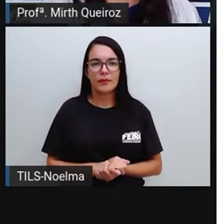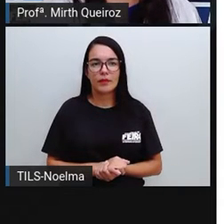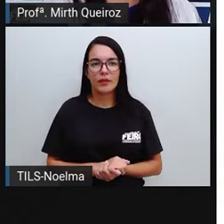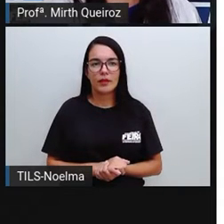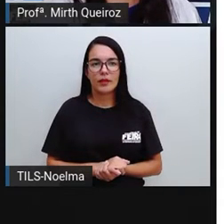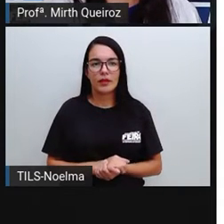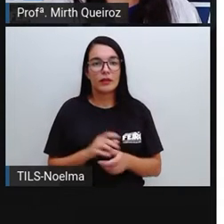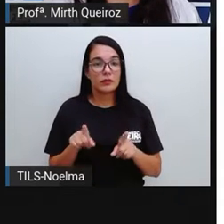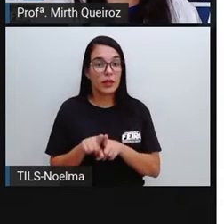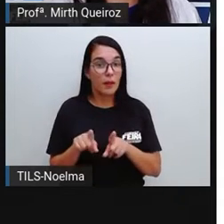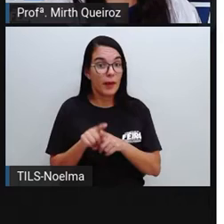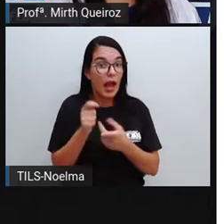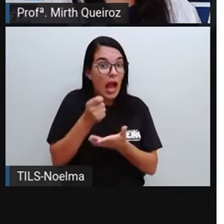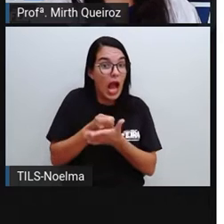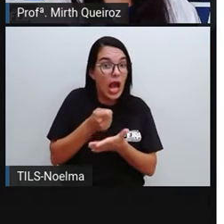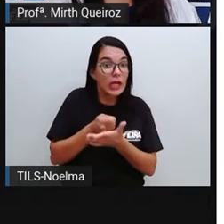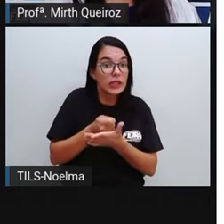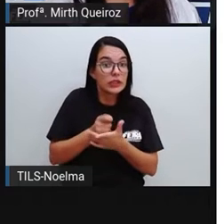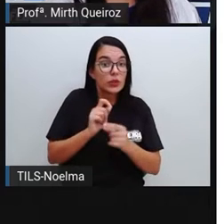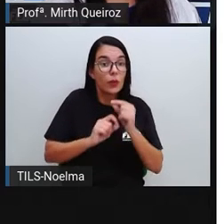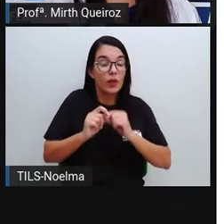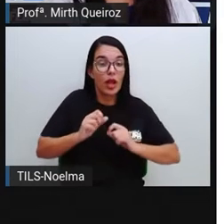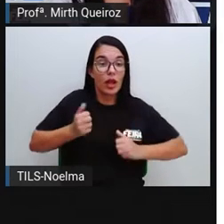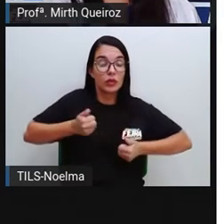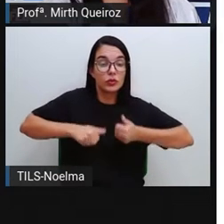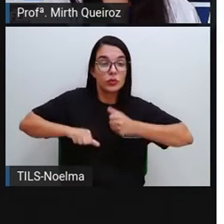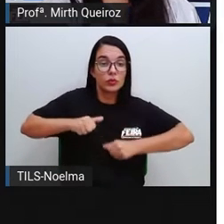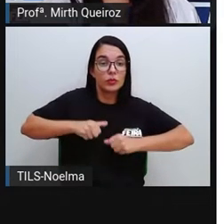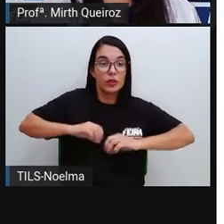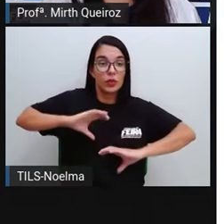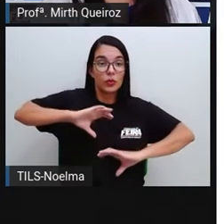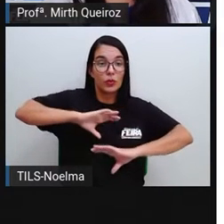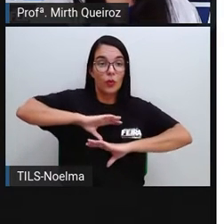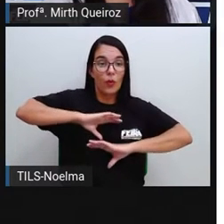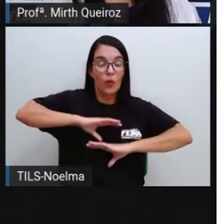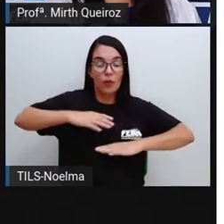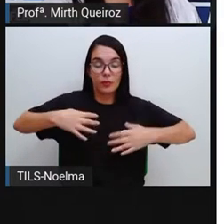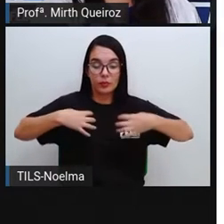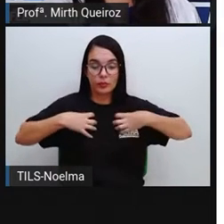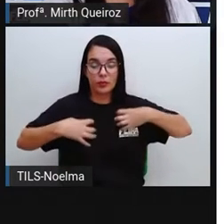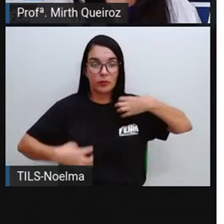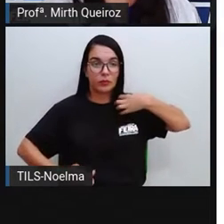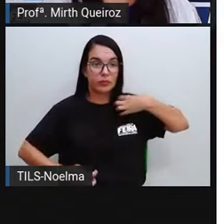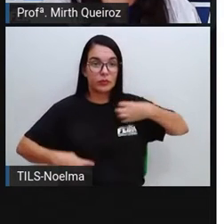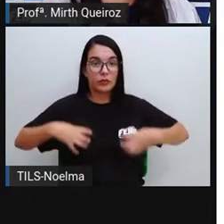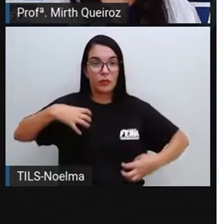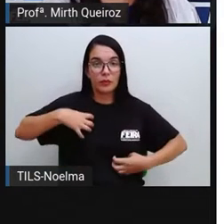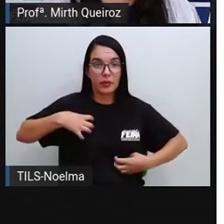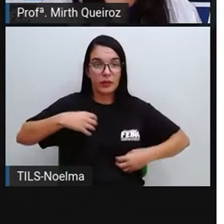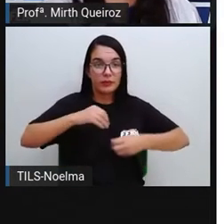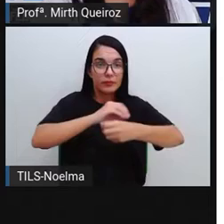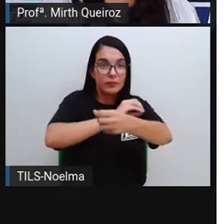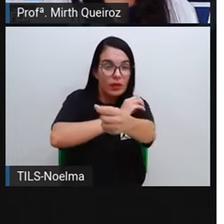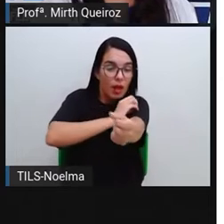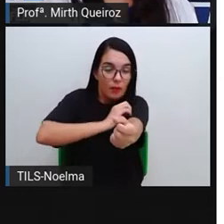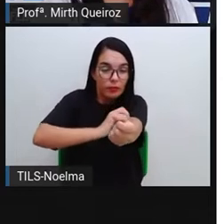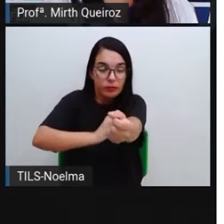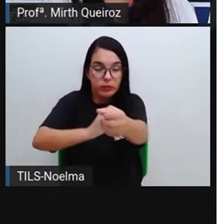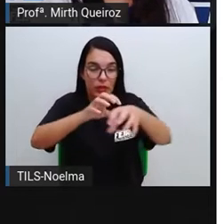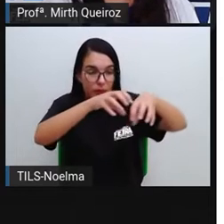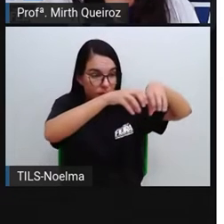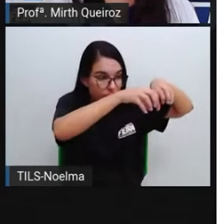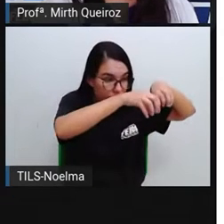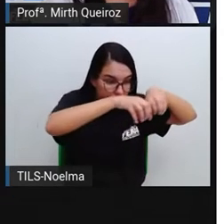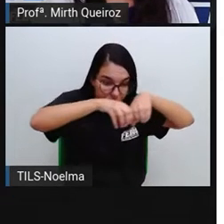Garante que as substâncias, elas sejam transportadas no organismo Que é a partir de quê? Da água, a gente viu que o nosso